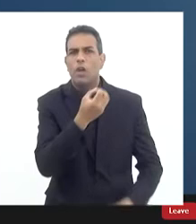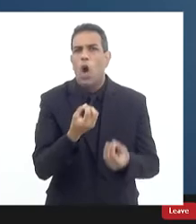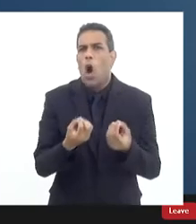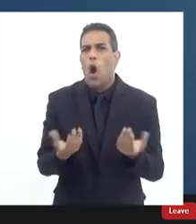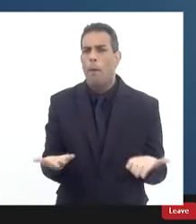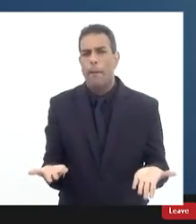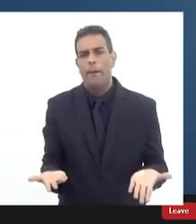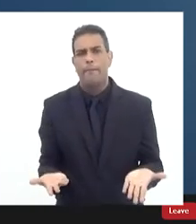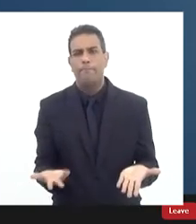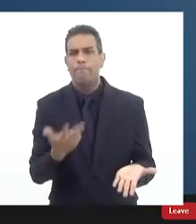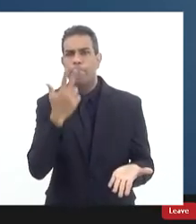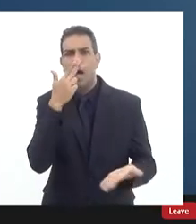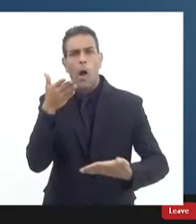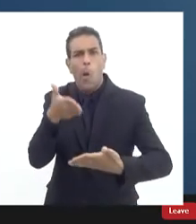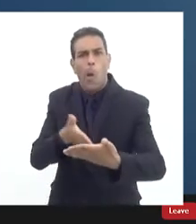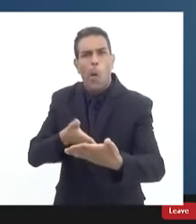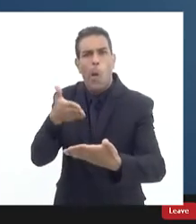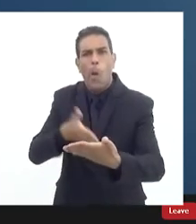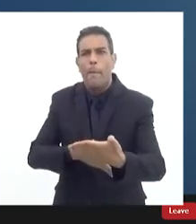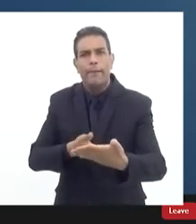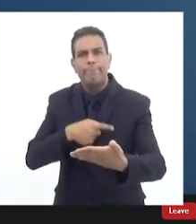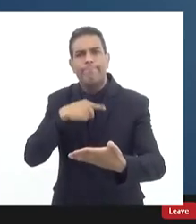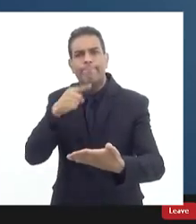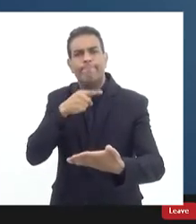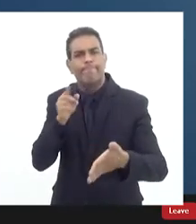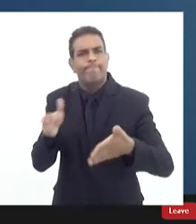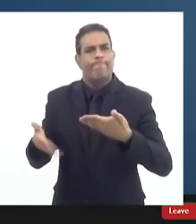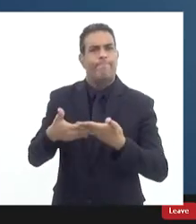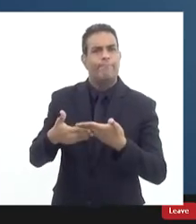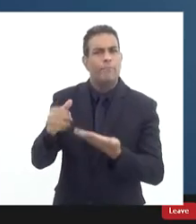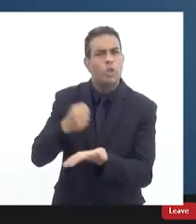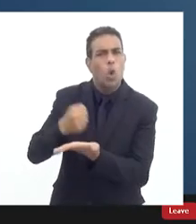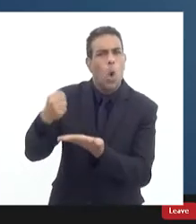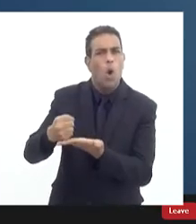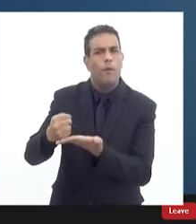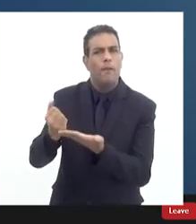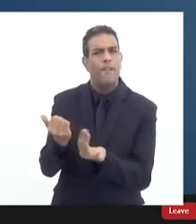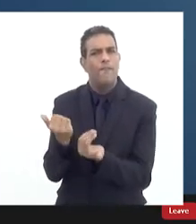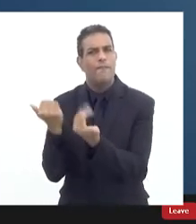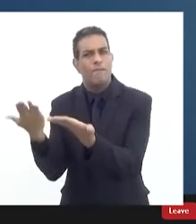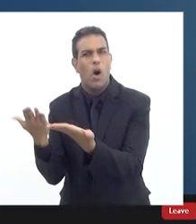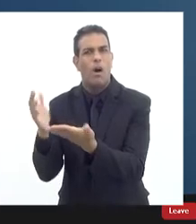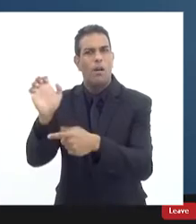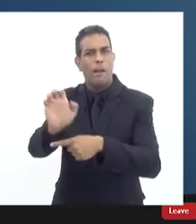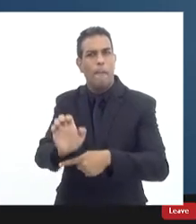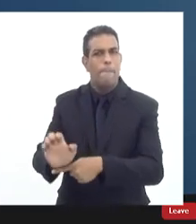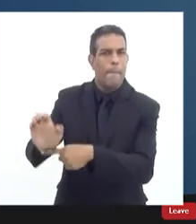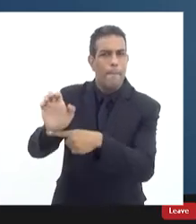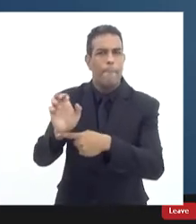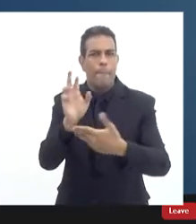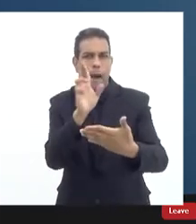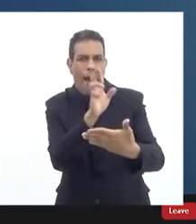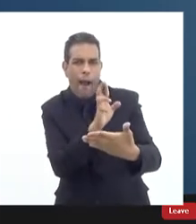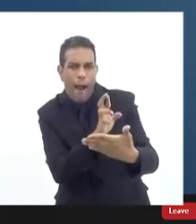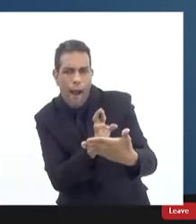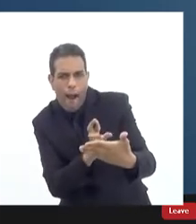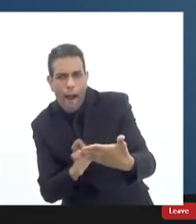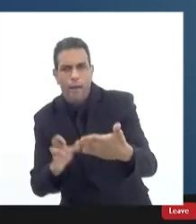colocando como um obstáculo intransponível e isso eu acho muito preocupante a gente tem que realmente